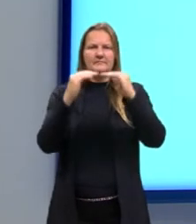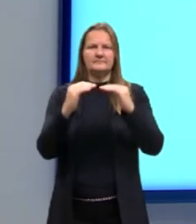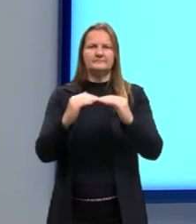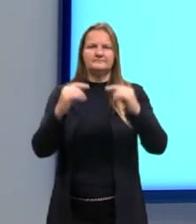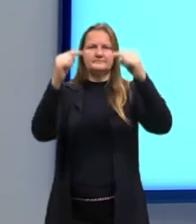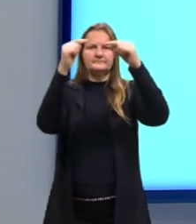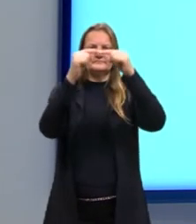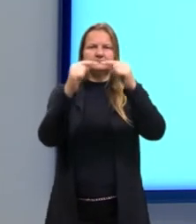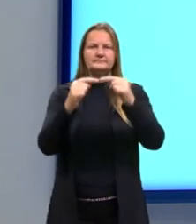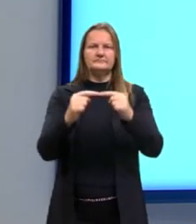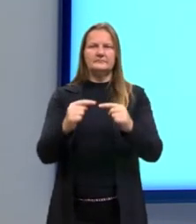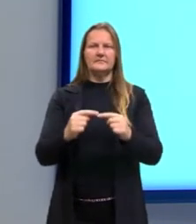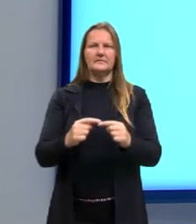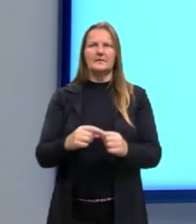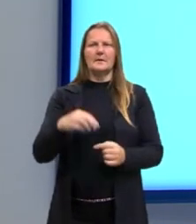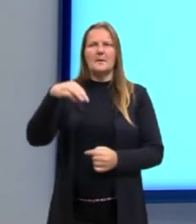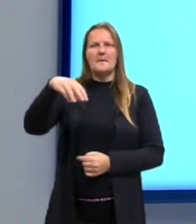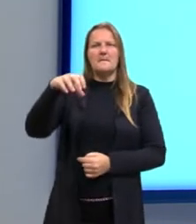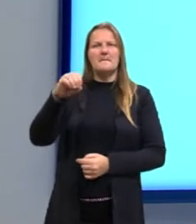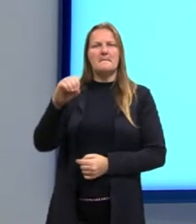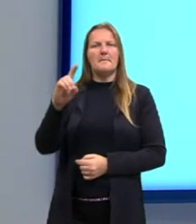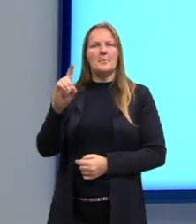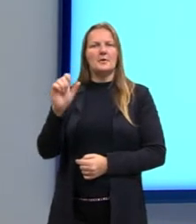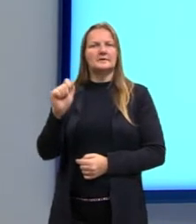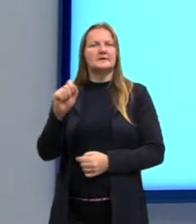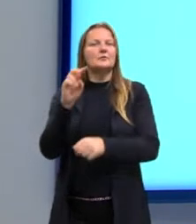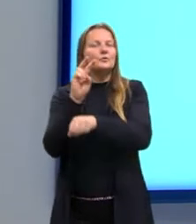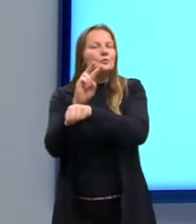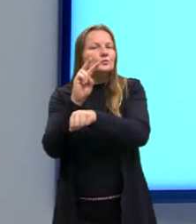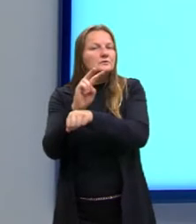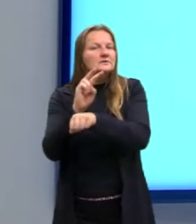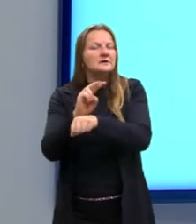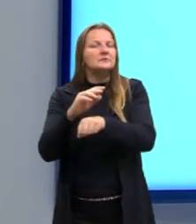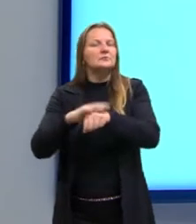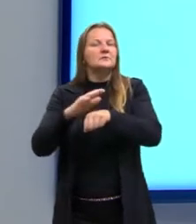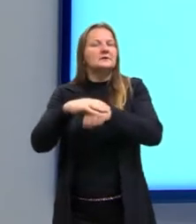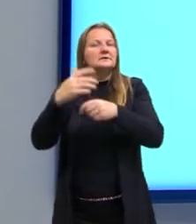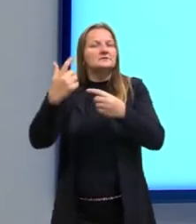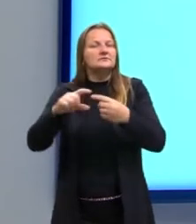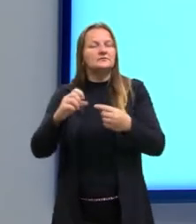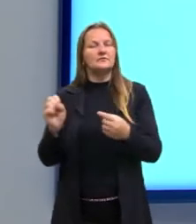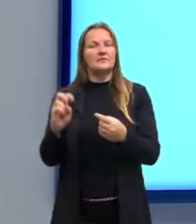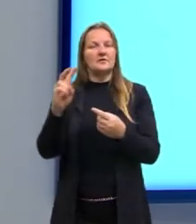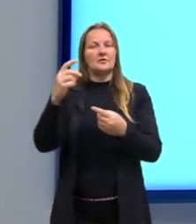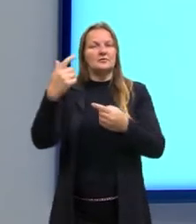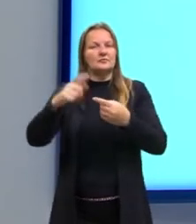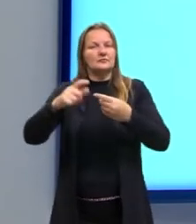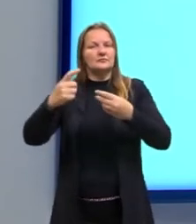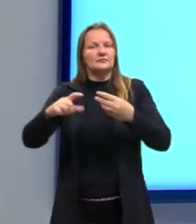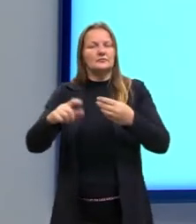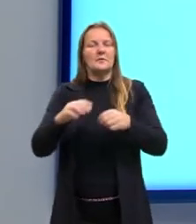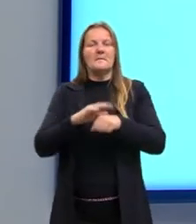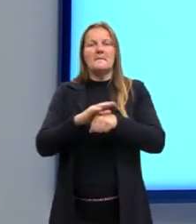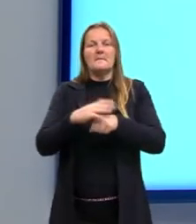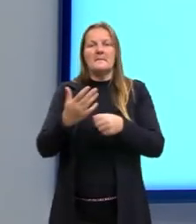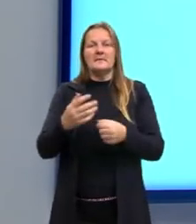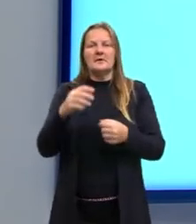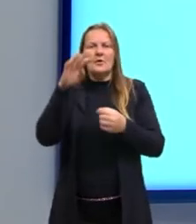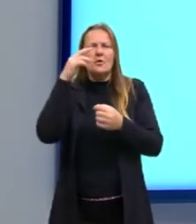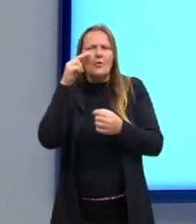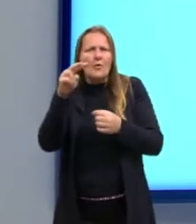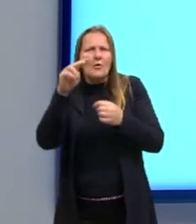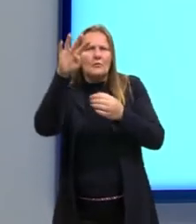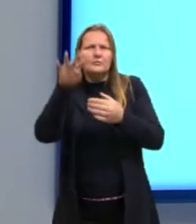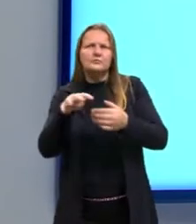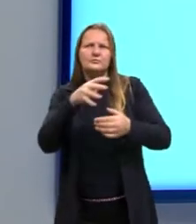fala, ali, em moda, a gente precisa cuidar o valor que mais se repetiu. E daí, observando a tabela, é fácil de